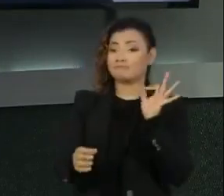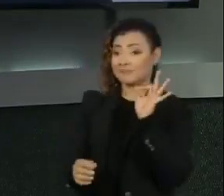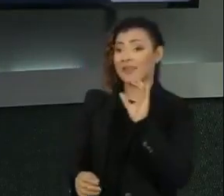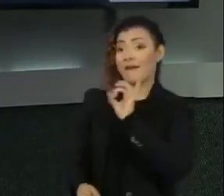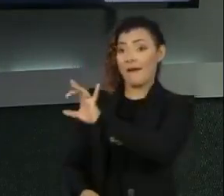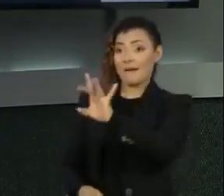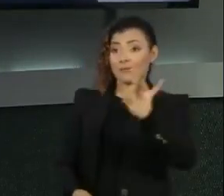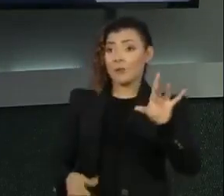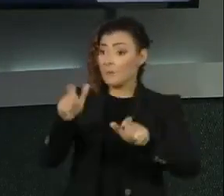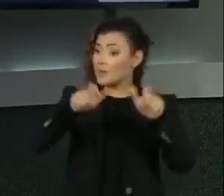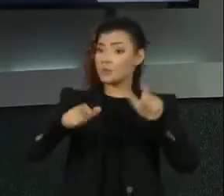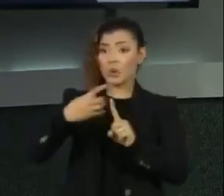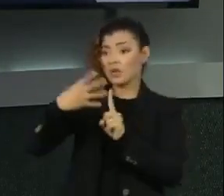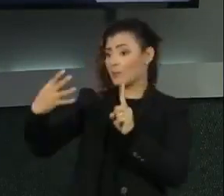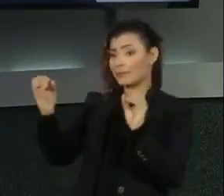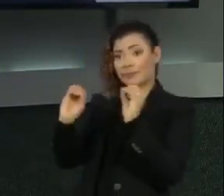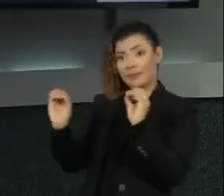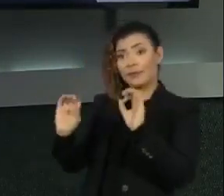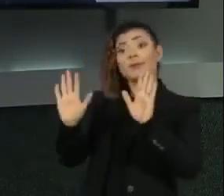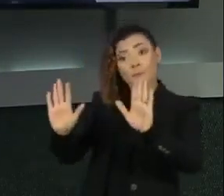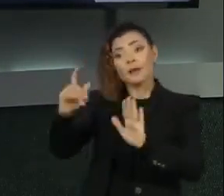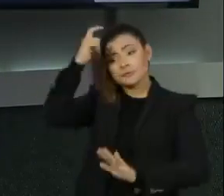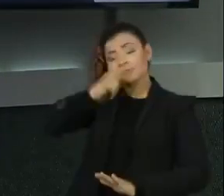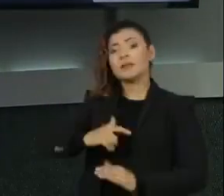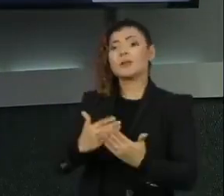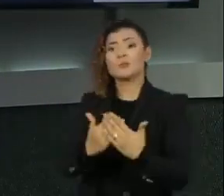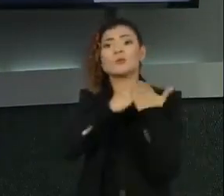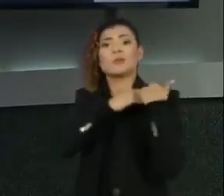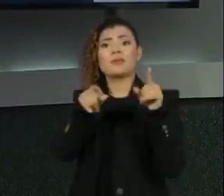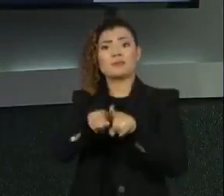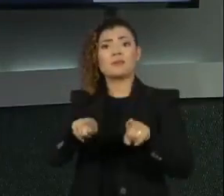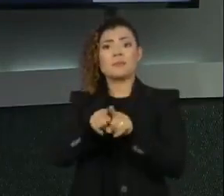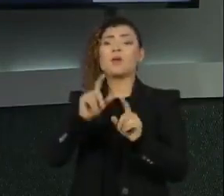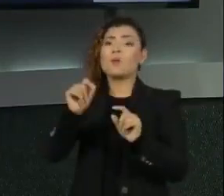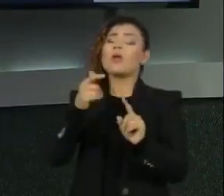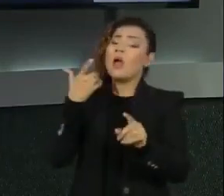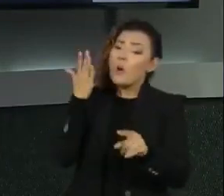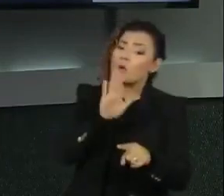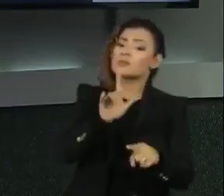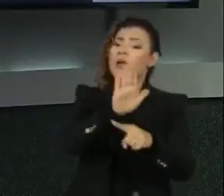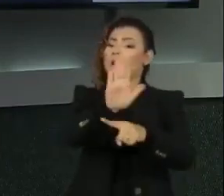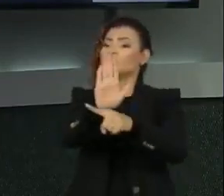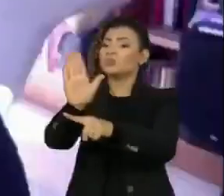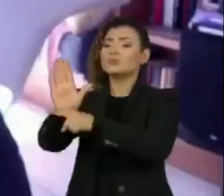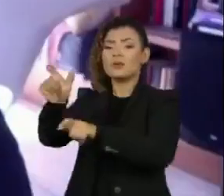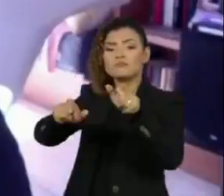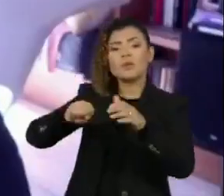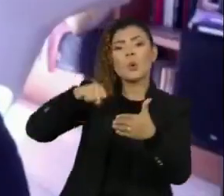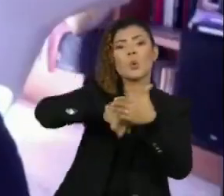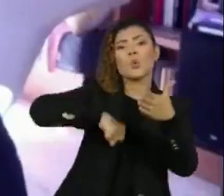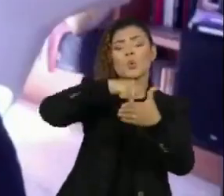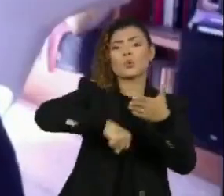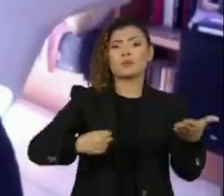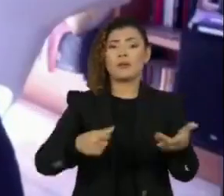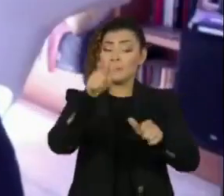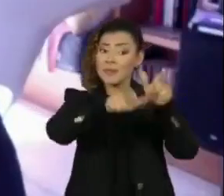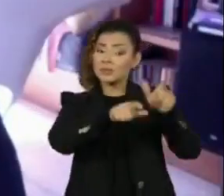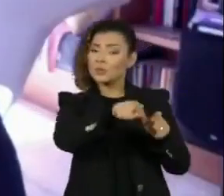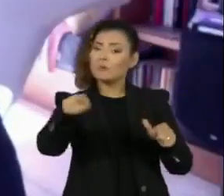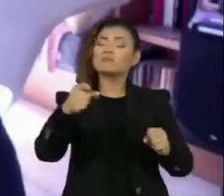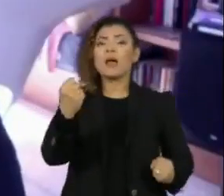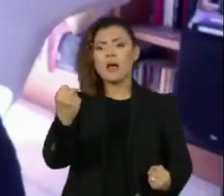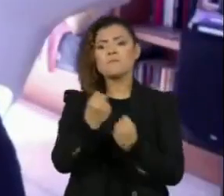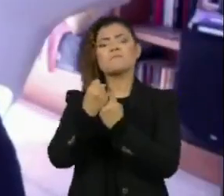inclusive as pessoas que não são LGBTs, também tem um papel fundamental para contribuir com essa luta, como pessoas aliadas.